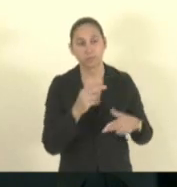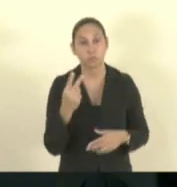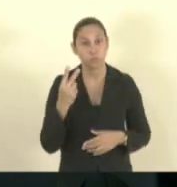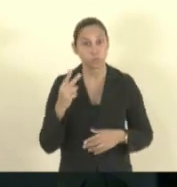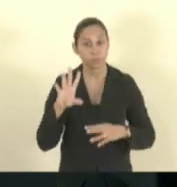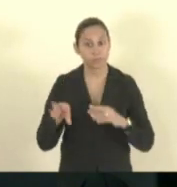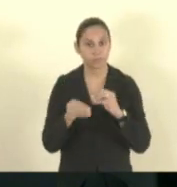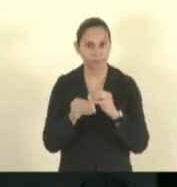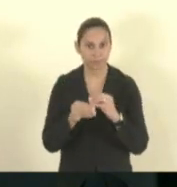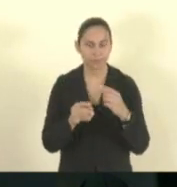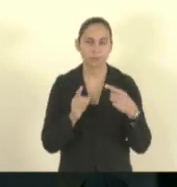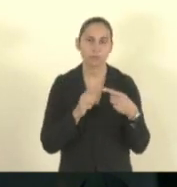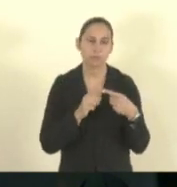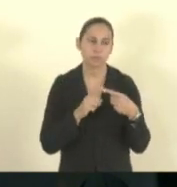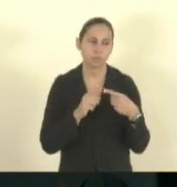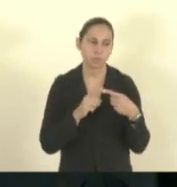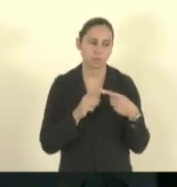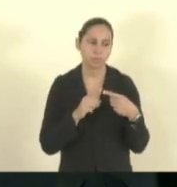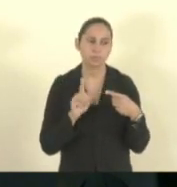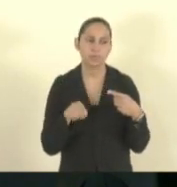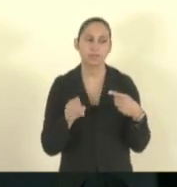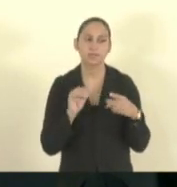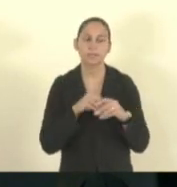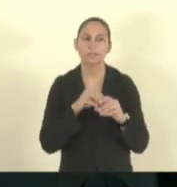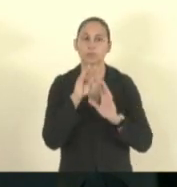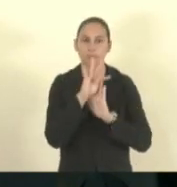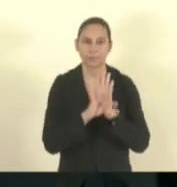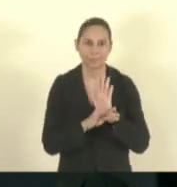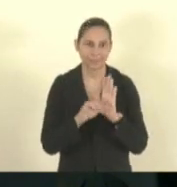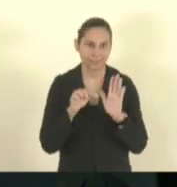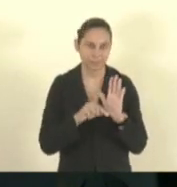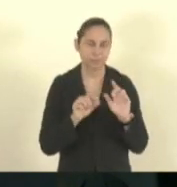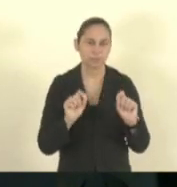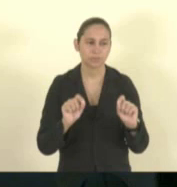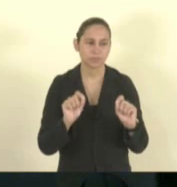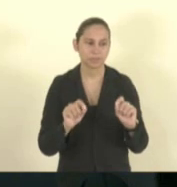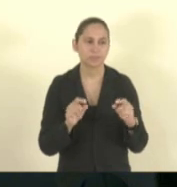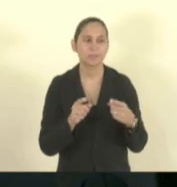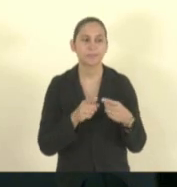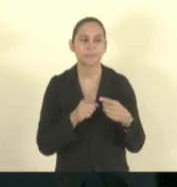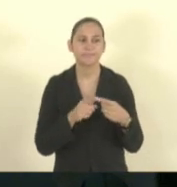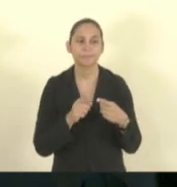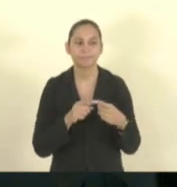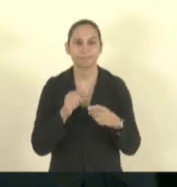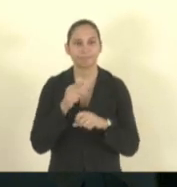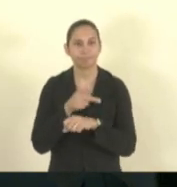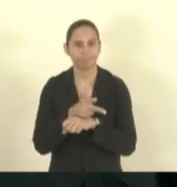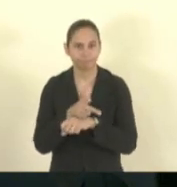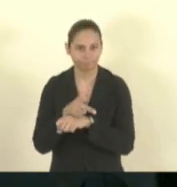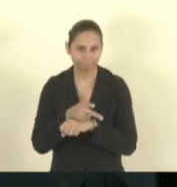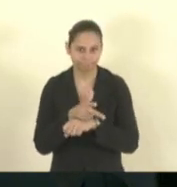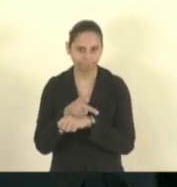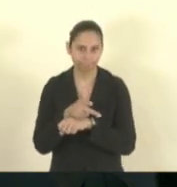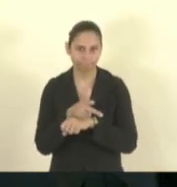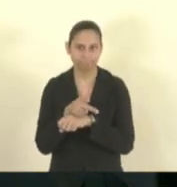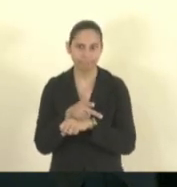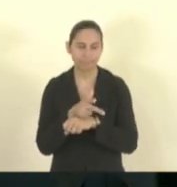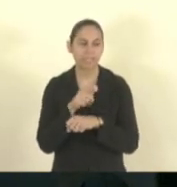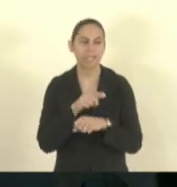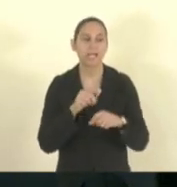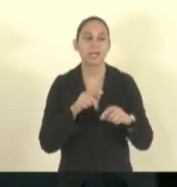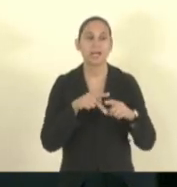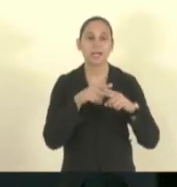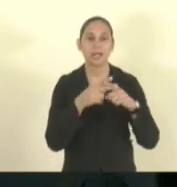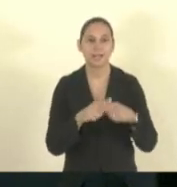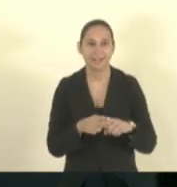emendas. Uma ao caput, que fala, dispõe sobre a instalação... Ela fez uma alteração